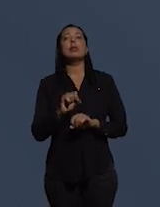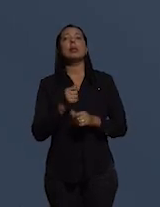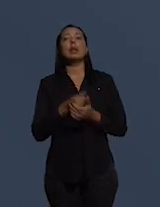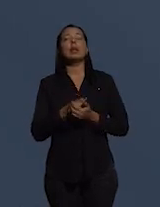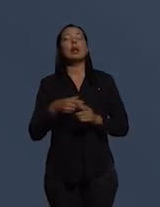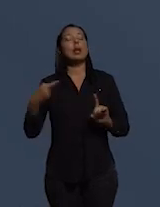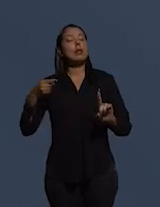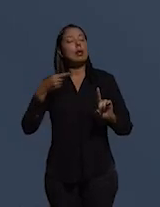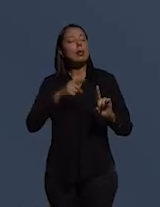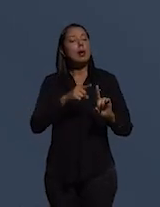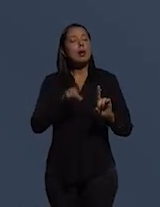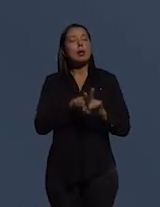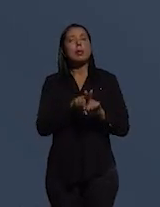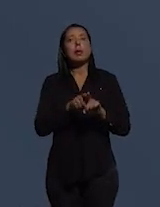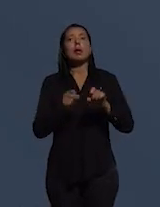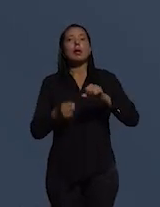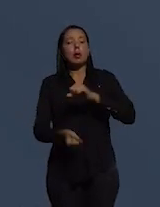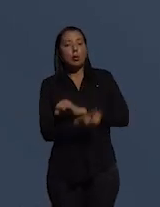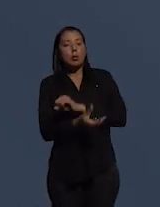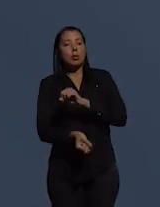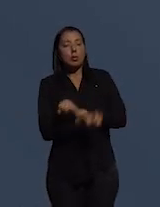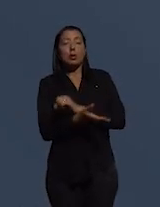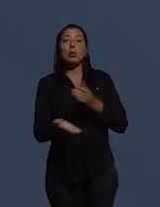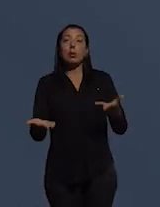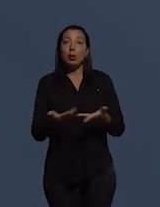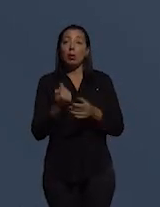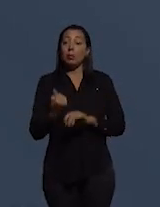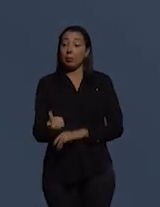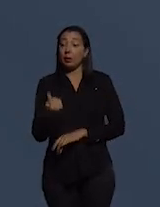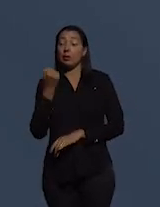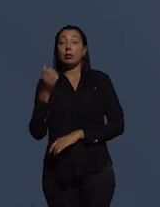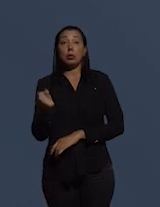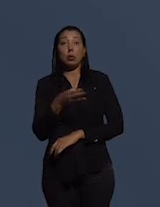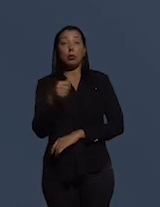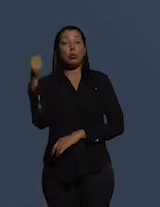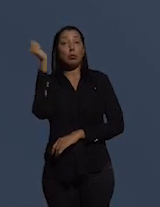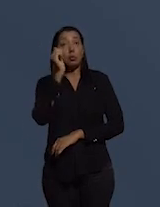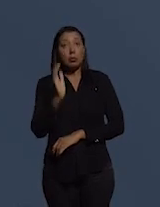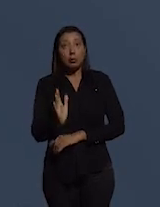enfrentamento à corrupção no passado recente no Brasil